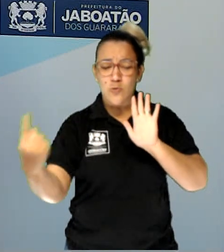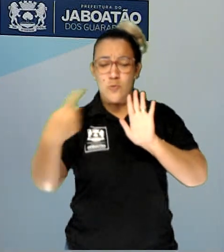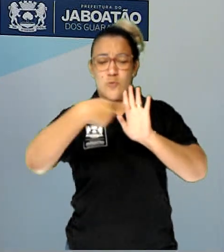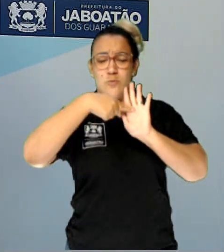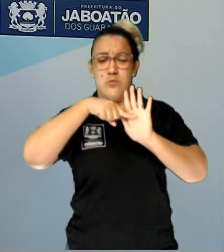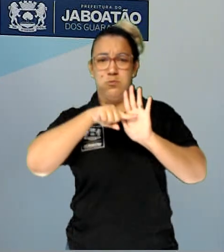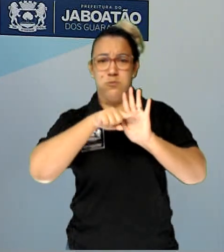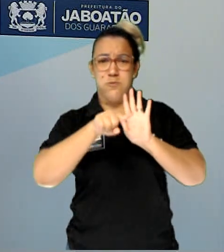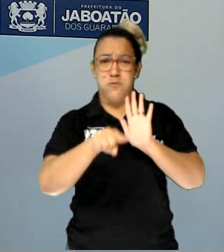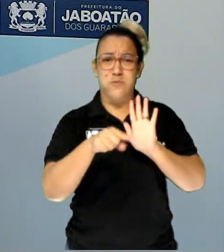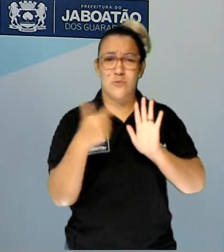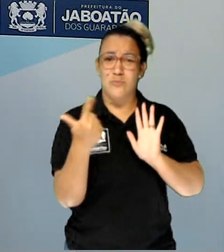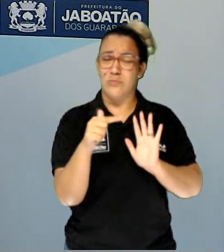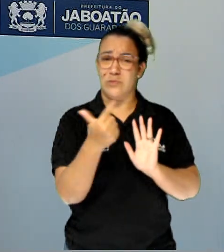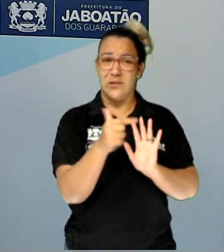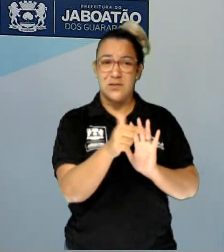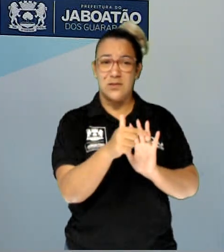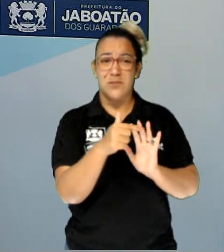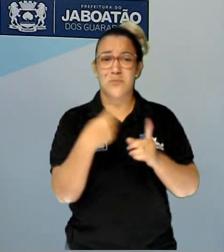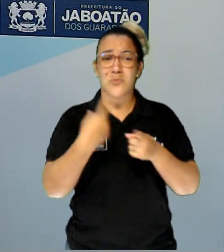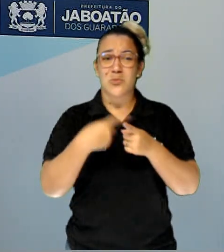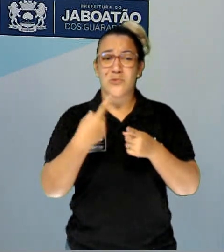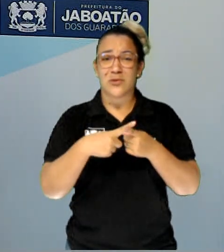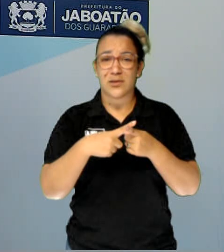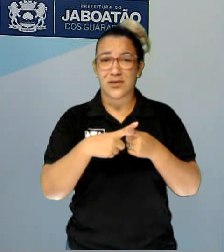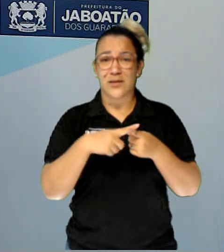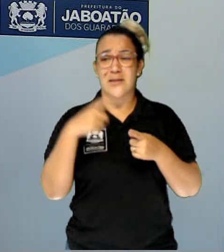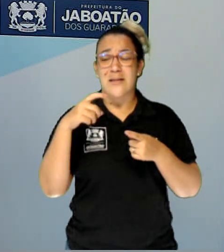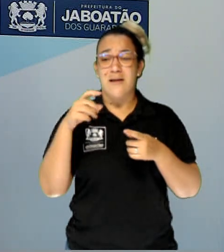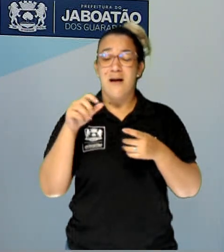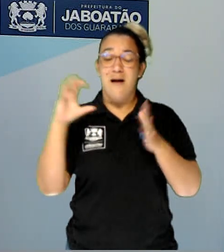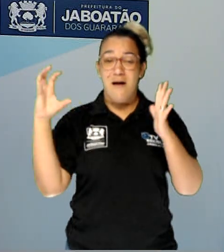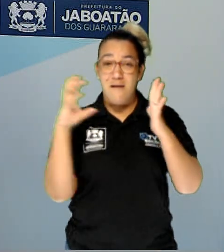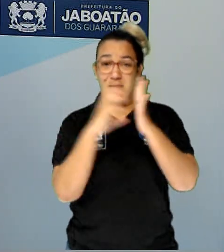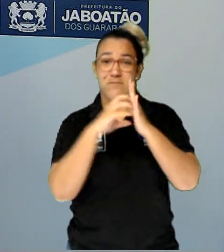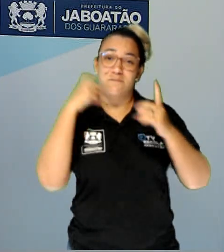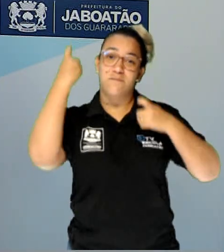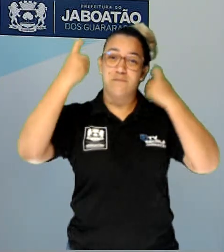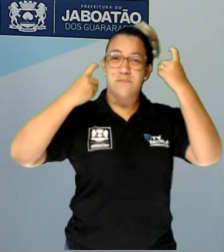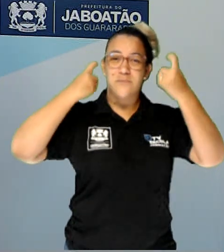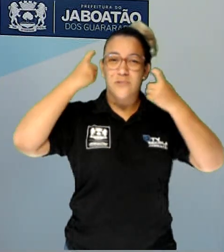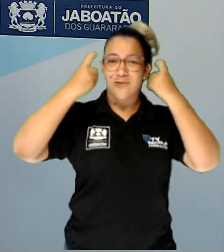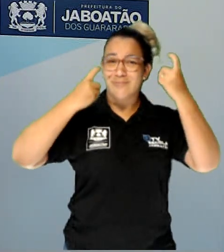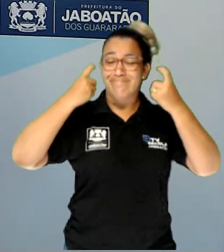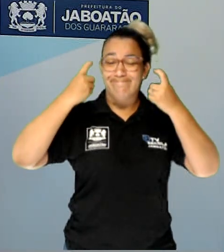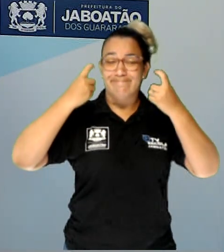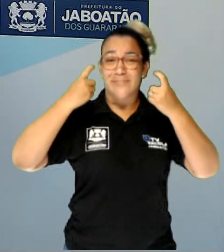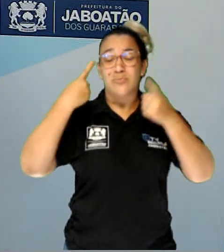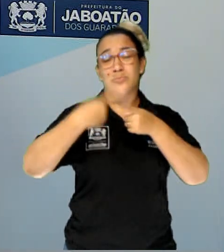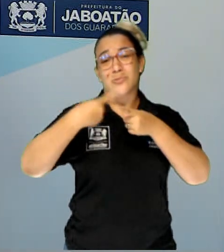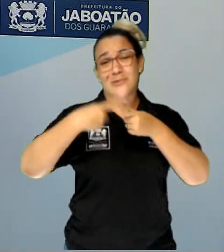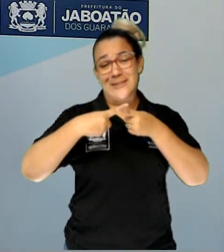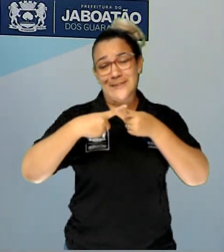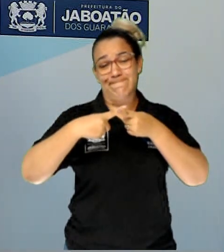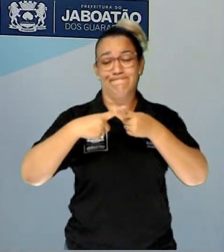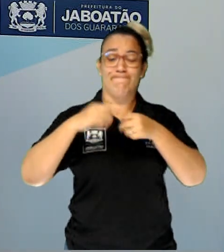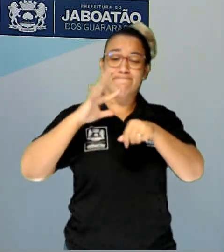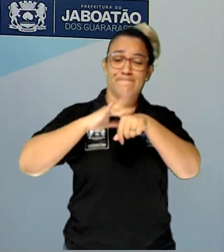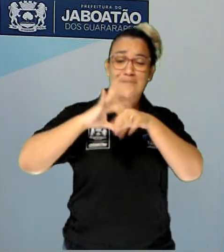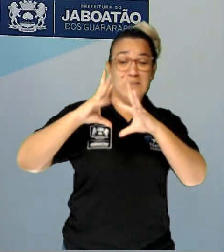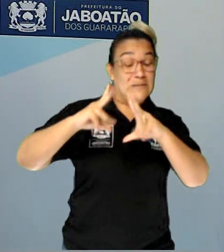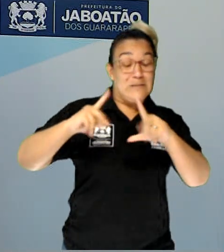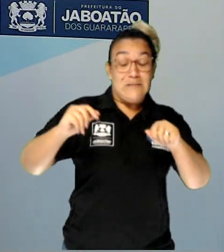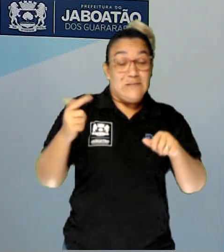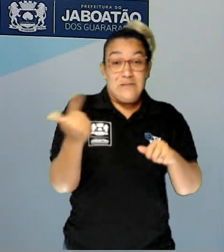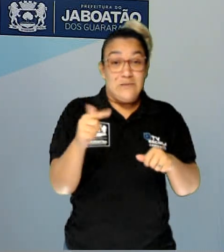ela traz aí uma certa preocupação, uma grande preocupação, por quê? Primeiro, porque ela não tem cura. Segundo, que é uma doença que